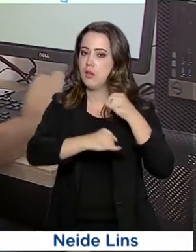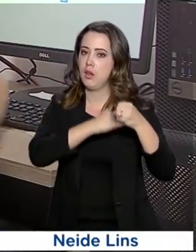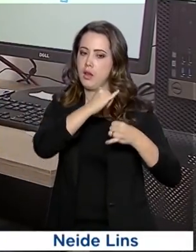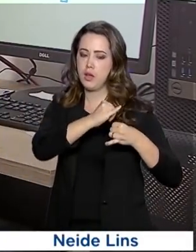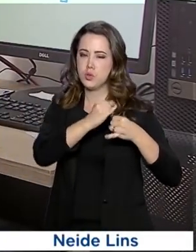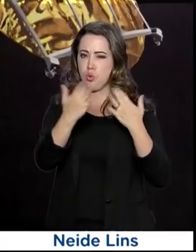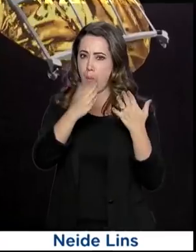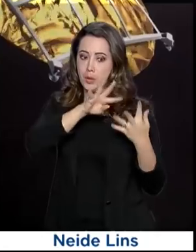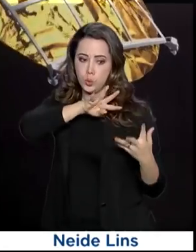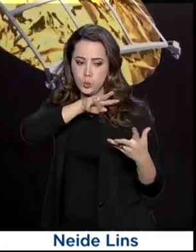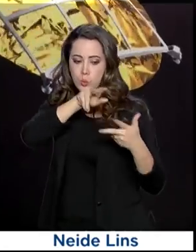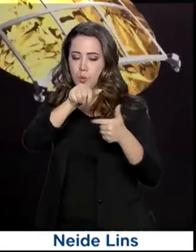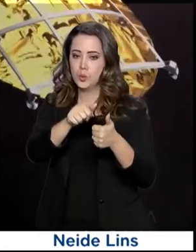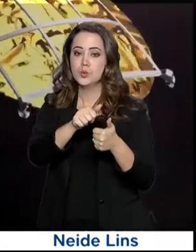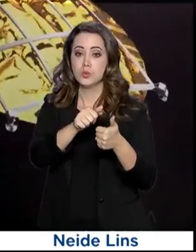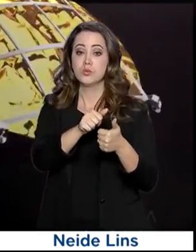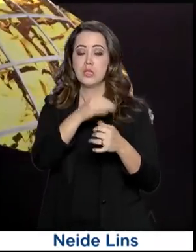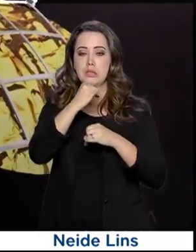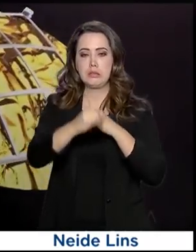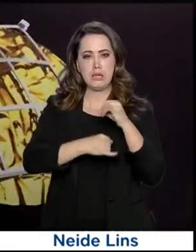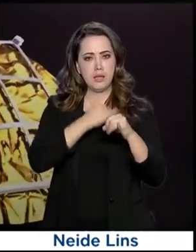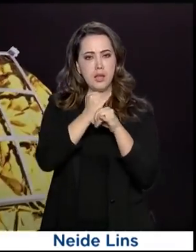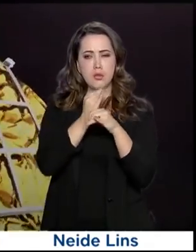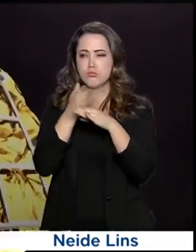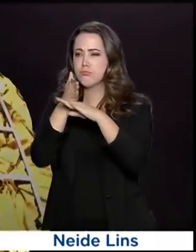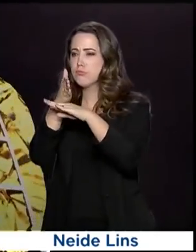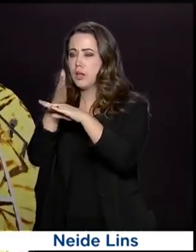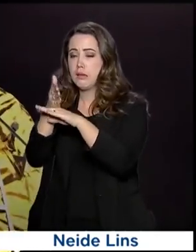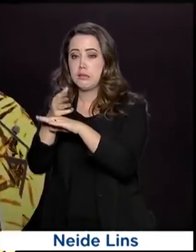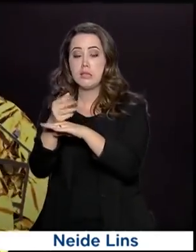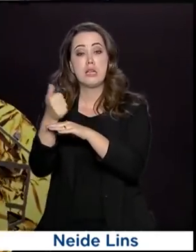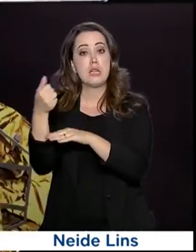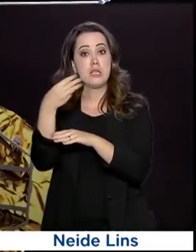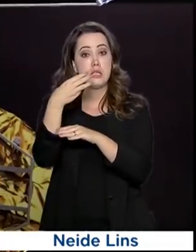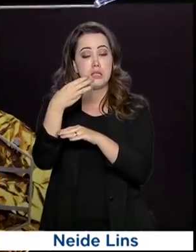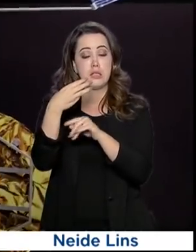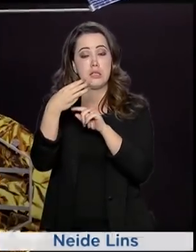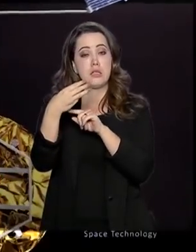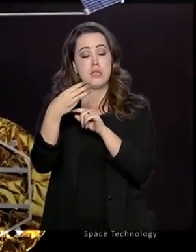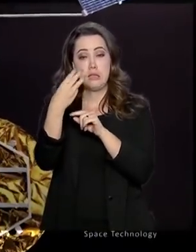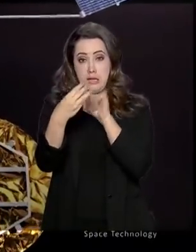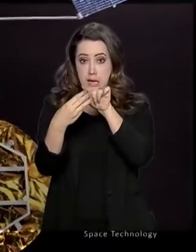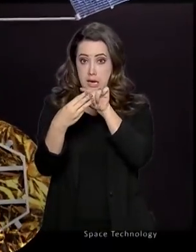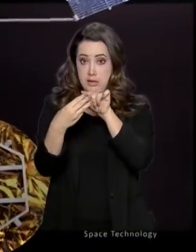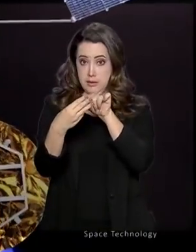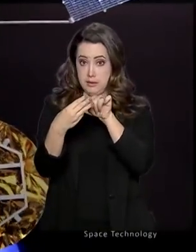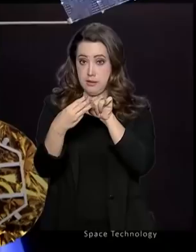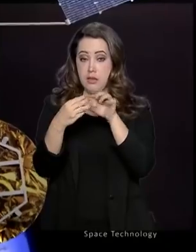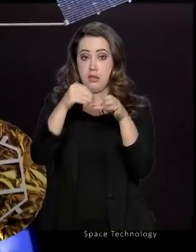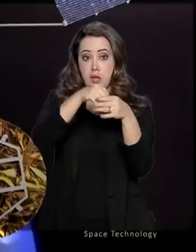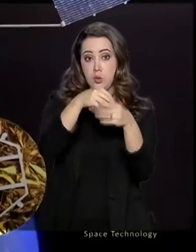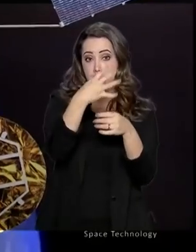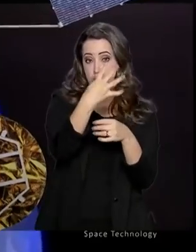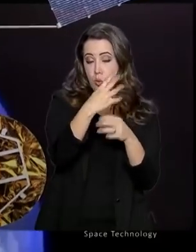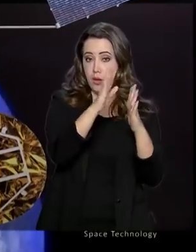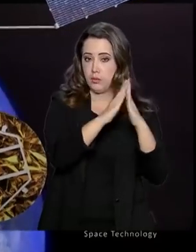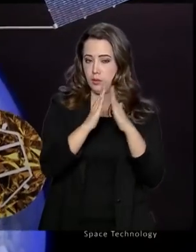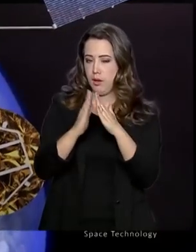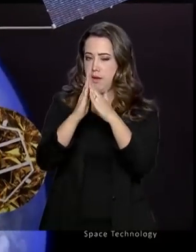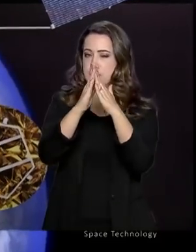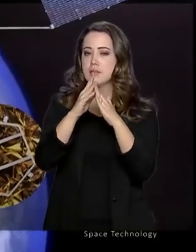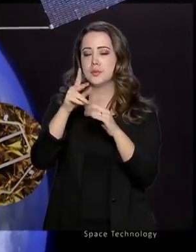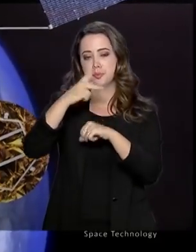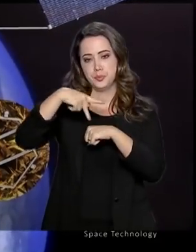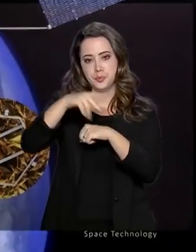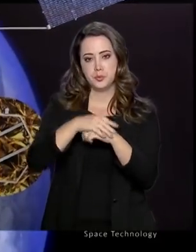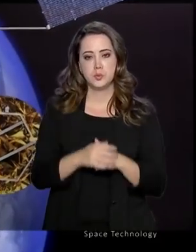Segundo o IBGE, a internet chega a 13 em cada quatro domicílios do país. Em 2017, mais de 126 milhões de